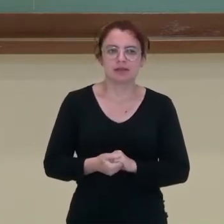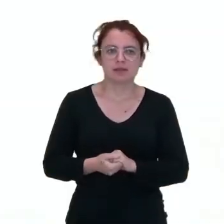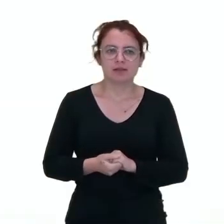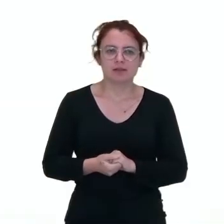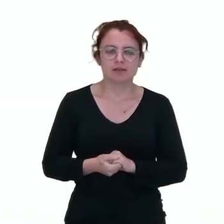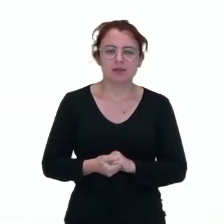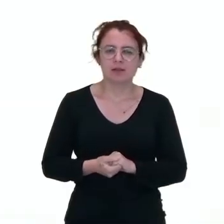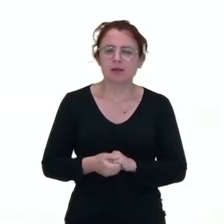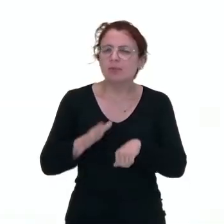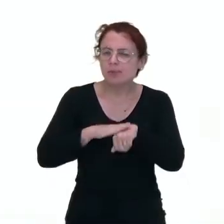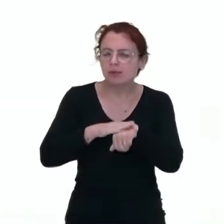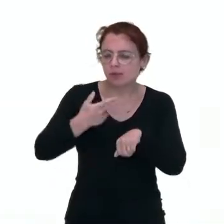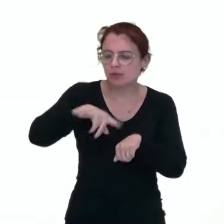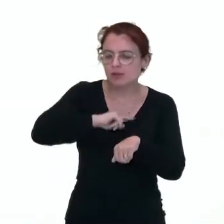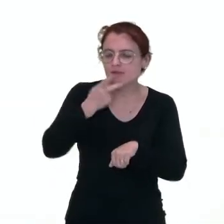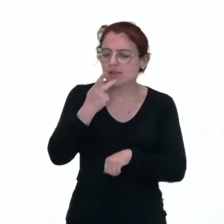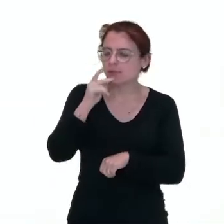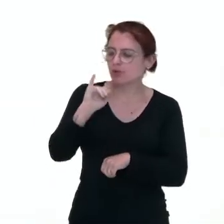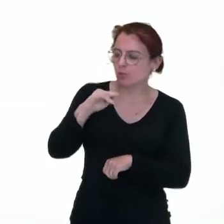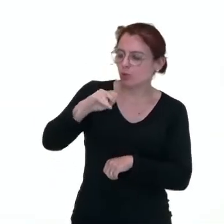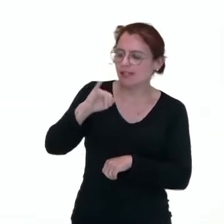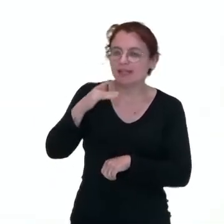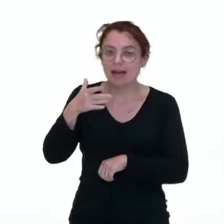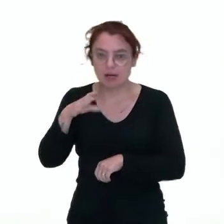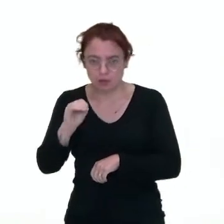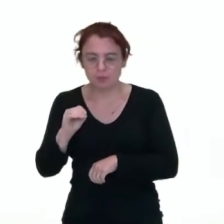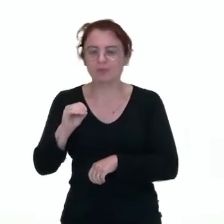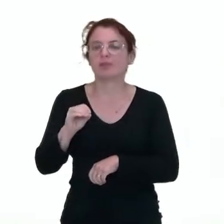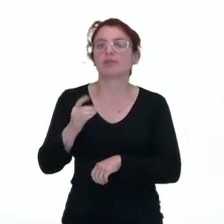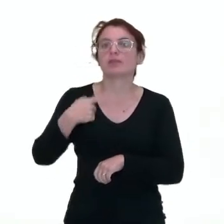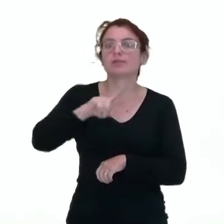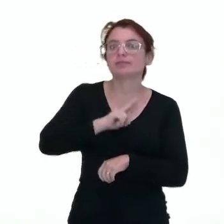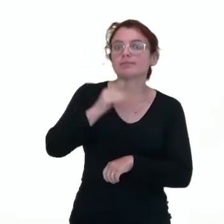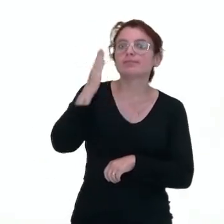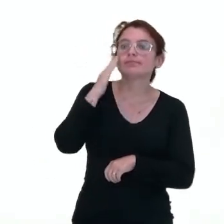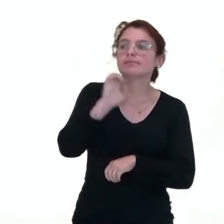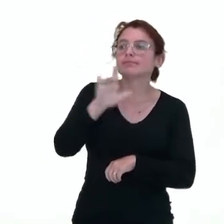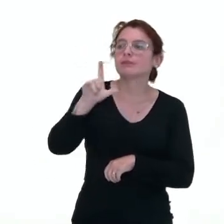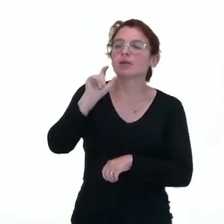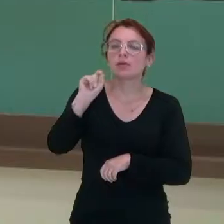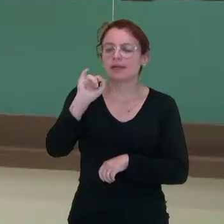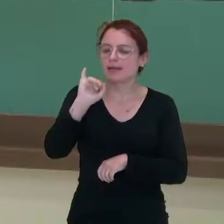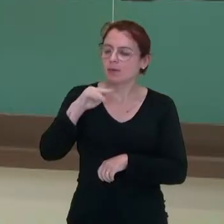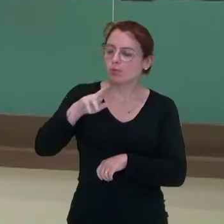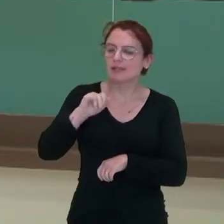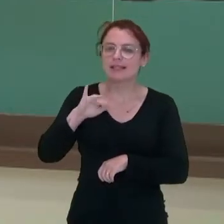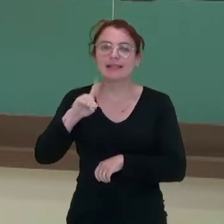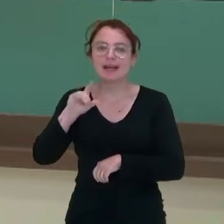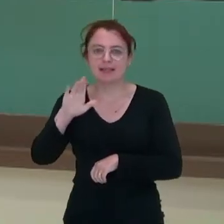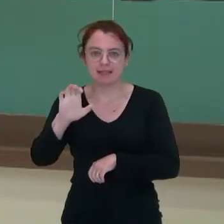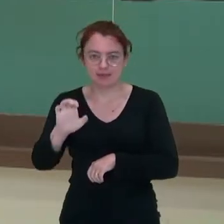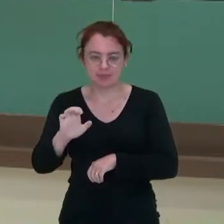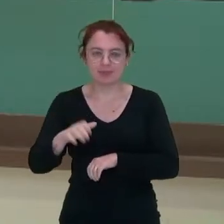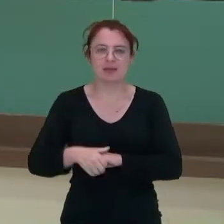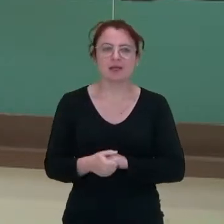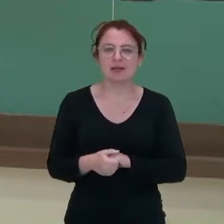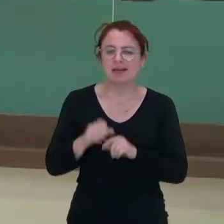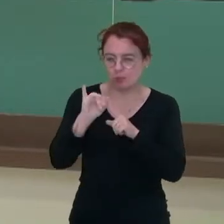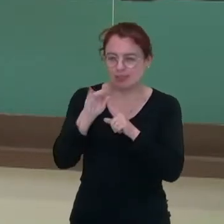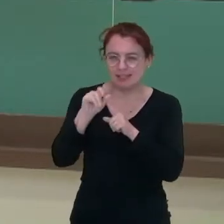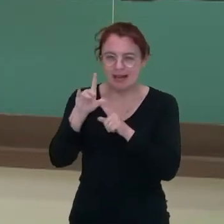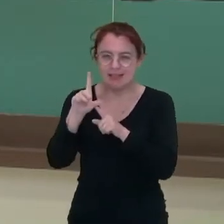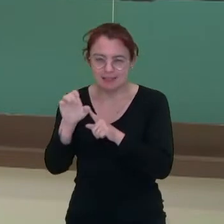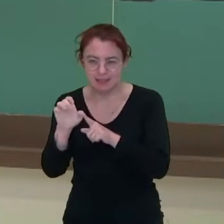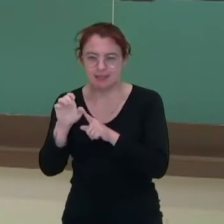Quando nós falamos em sistema imunitário, nós temos que ter em mente o termo imunidade. E a imunidade, ela pode